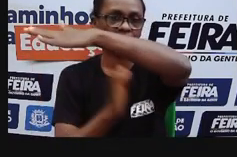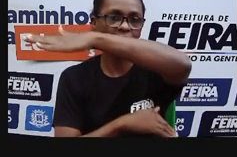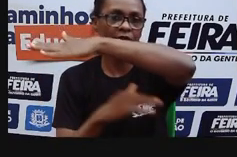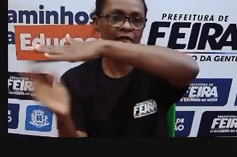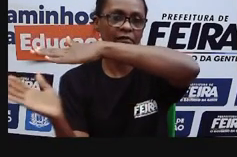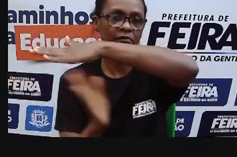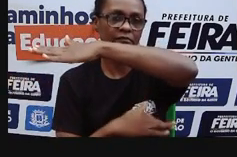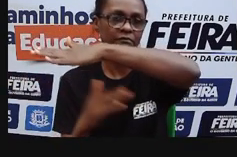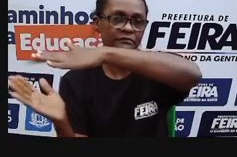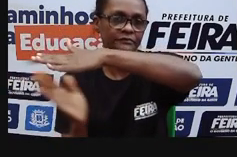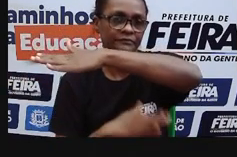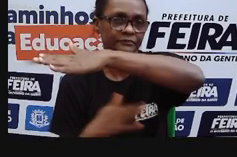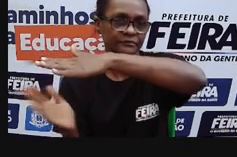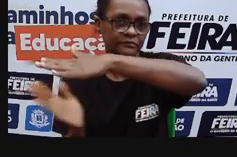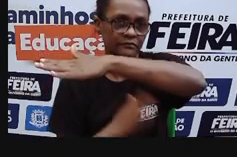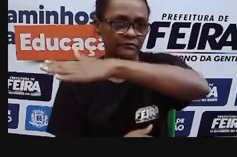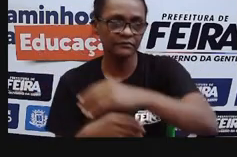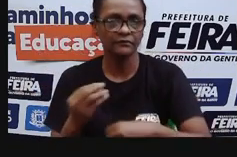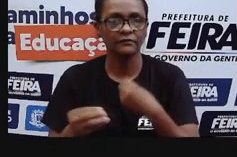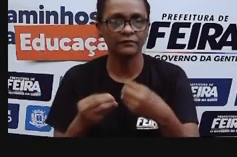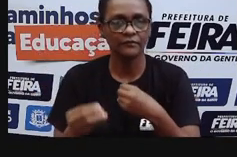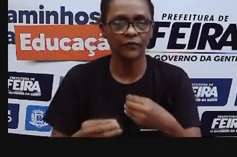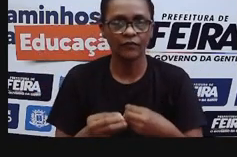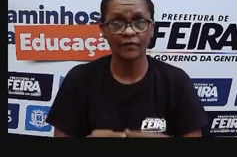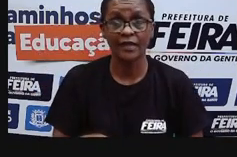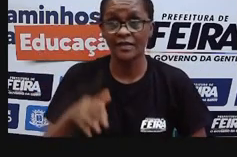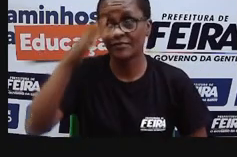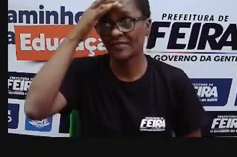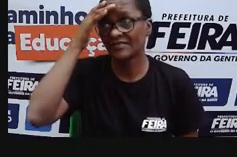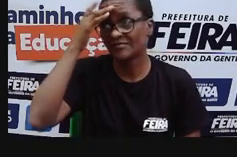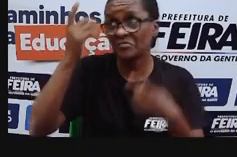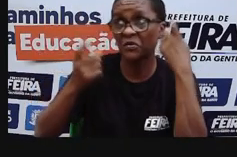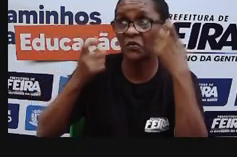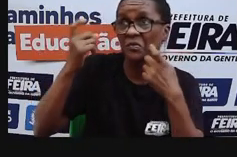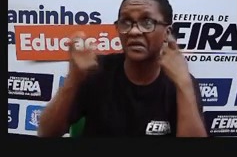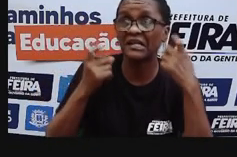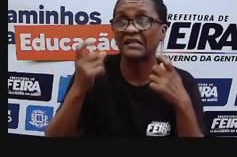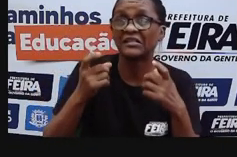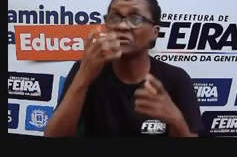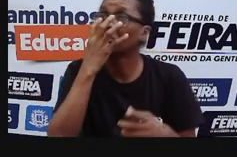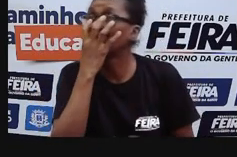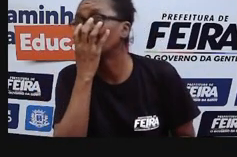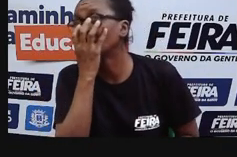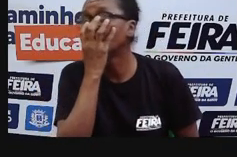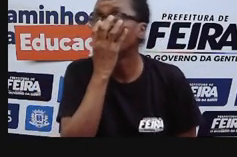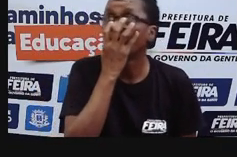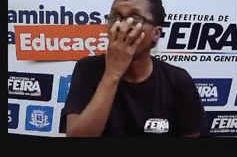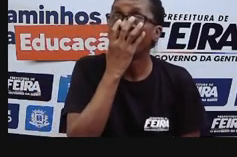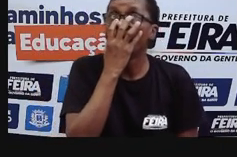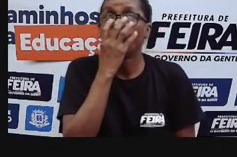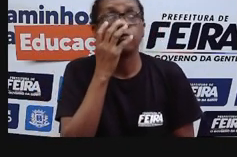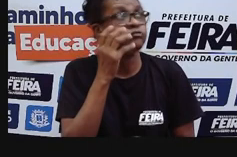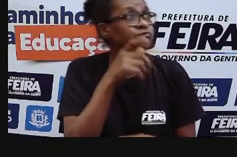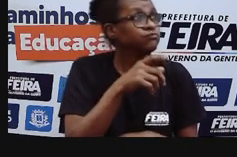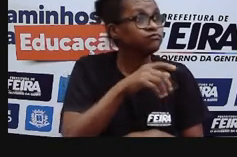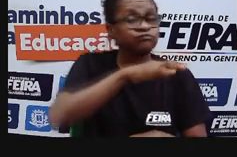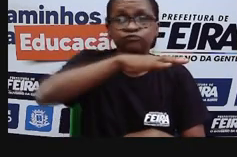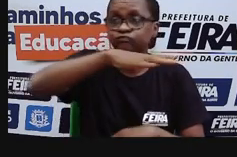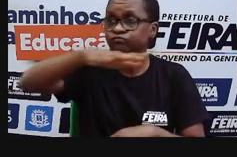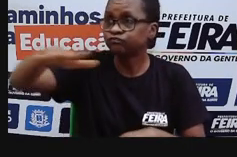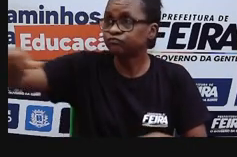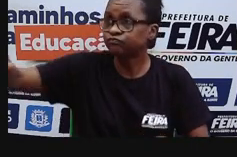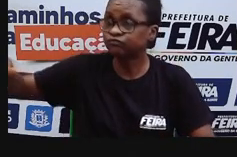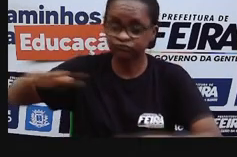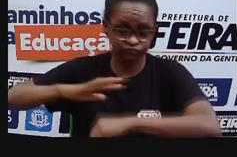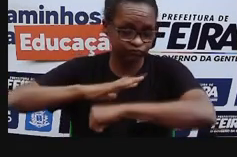porque a gente diminui a poluição do meio ambiente. Isso é importante porque a gente faz produtos, né? Com maior qualidade,